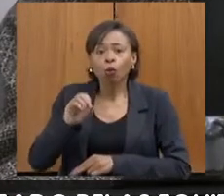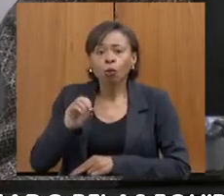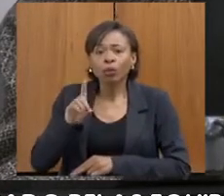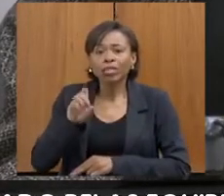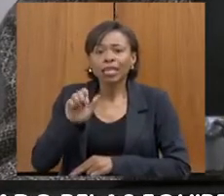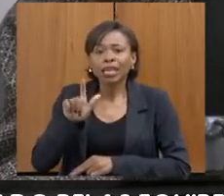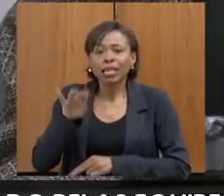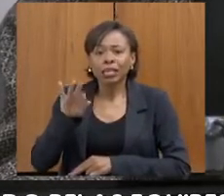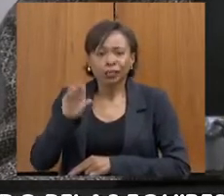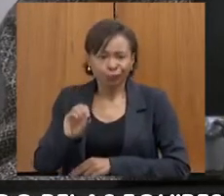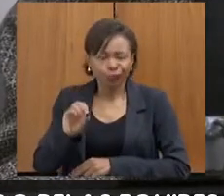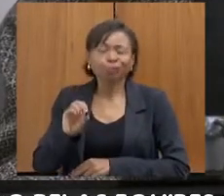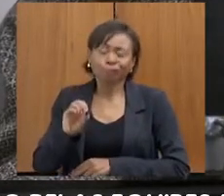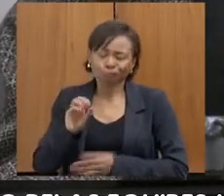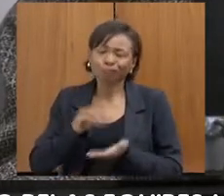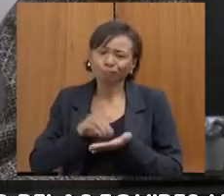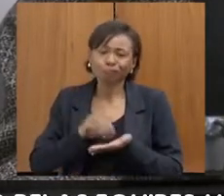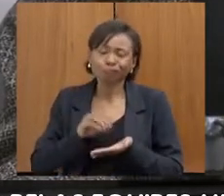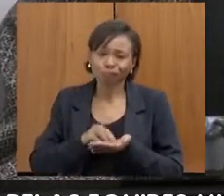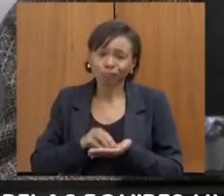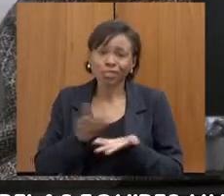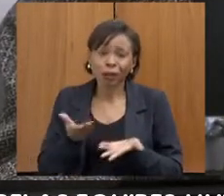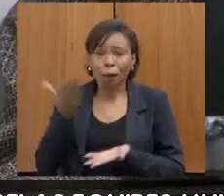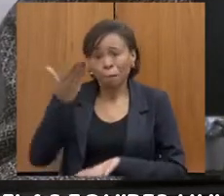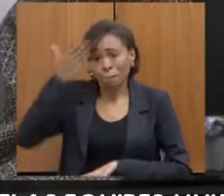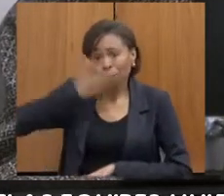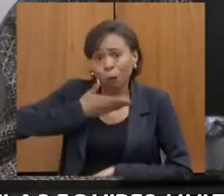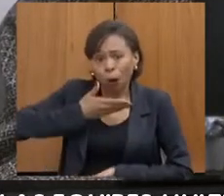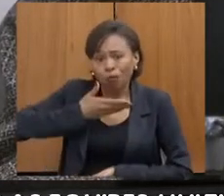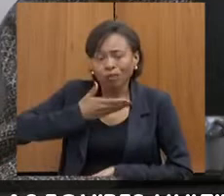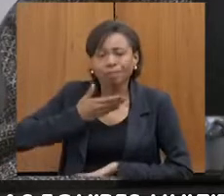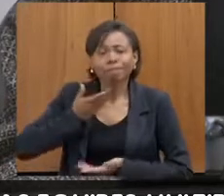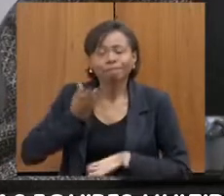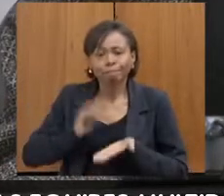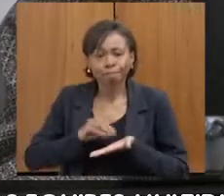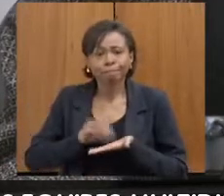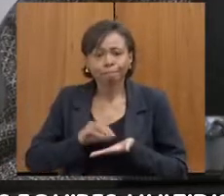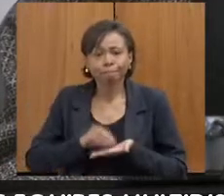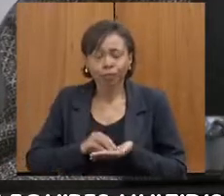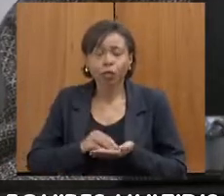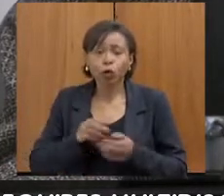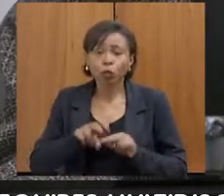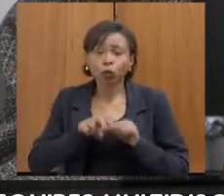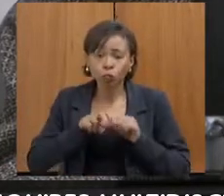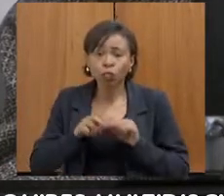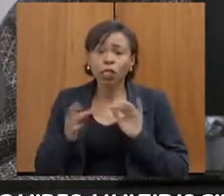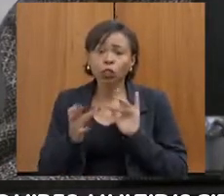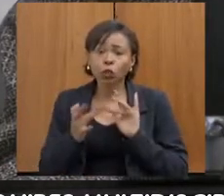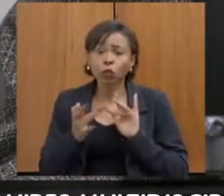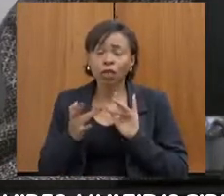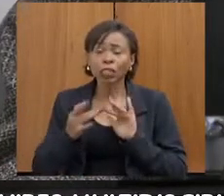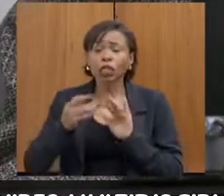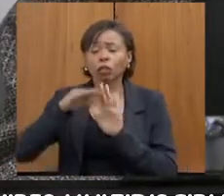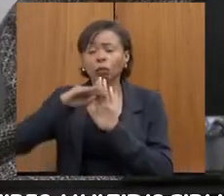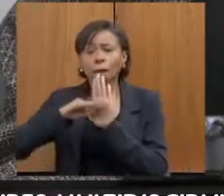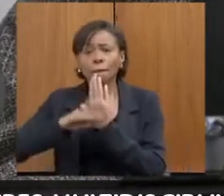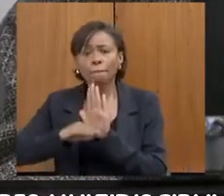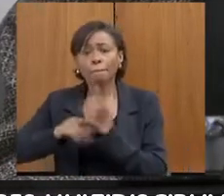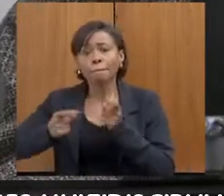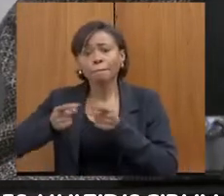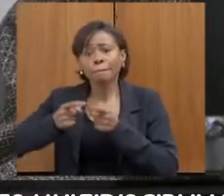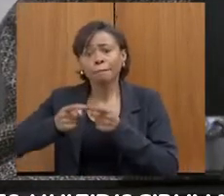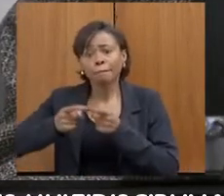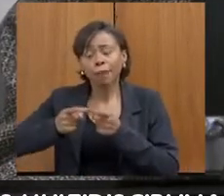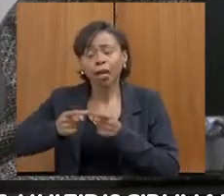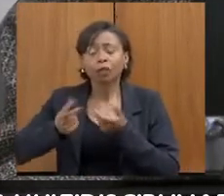Então, inicialmente, nós estamos tendo um pouco de dificuldade de ter esse contato com esses prontuários médicos da Abid para a gente poder fazer